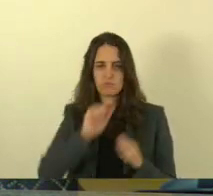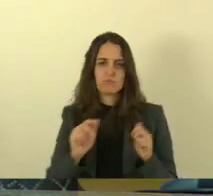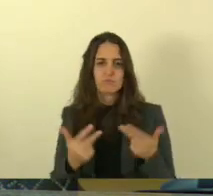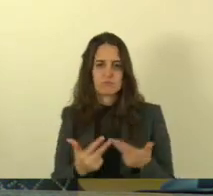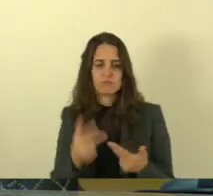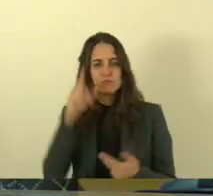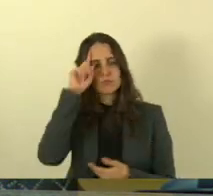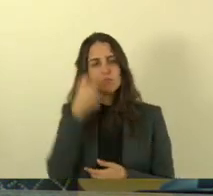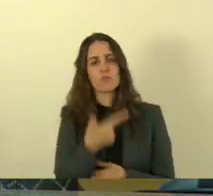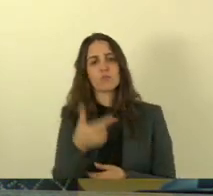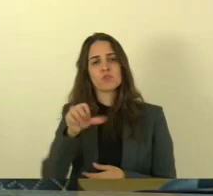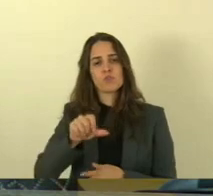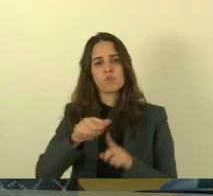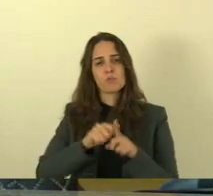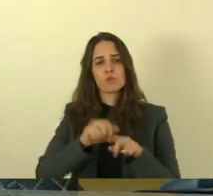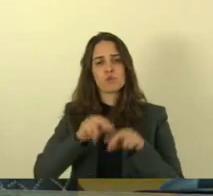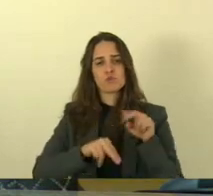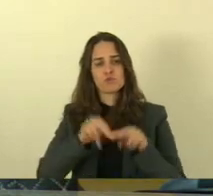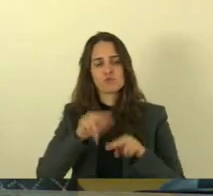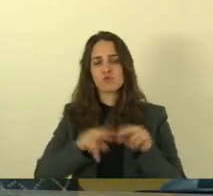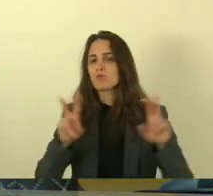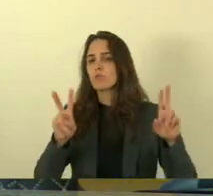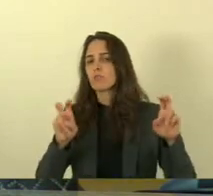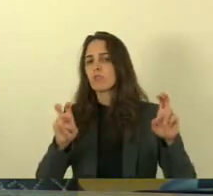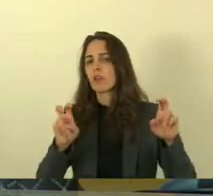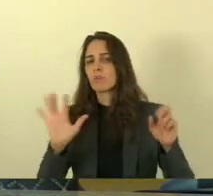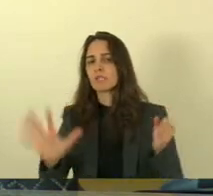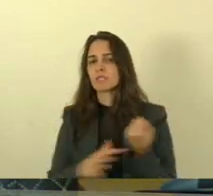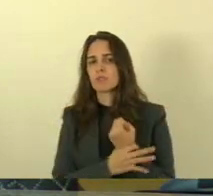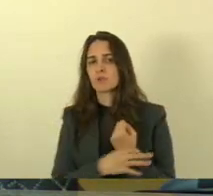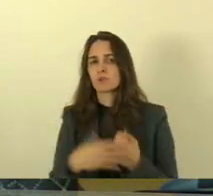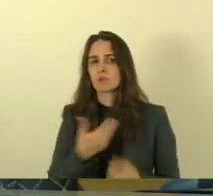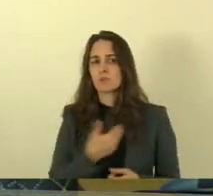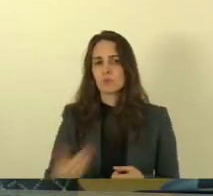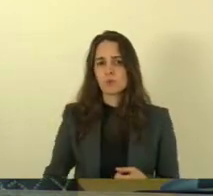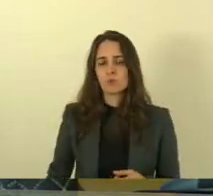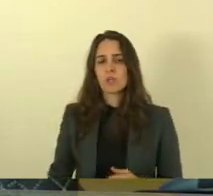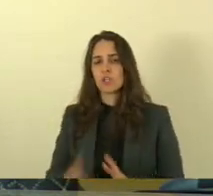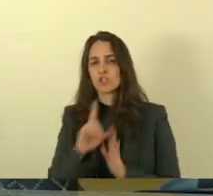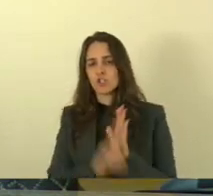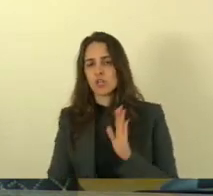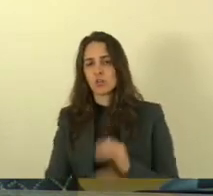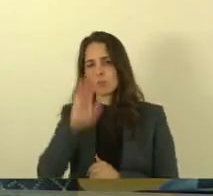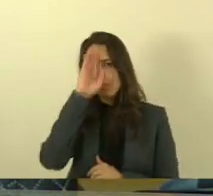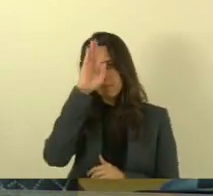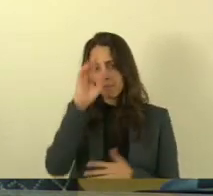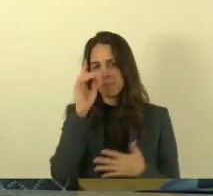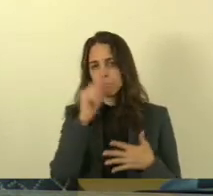dia 29 de 6 às 18h30 o tema segurança pública direitos e prioridades